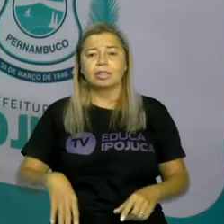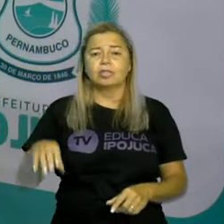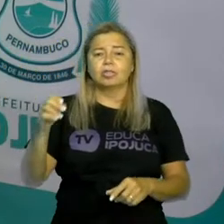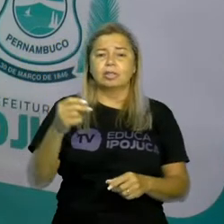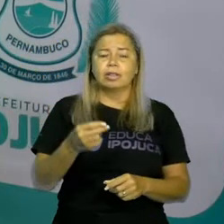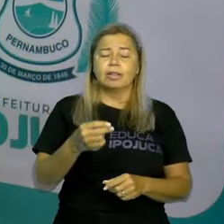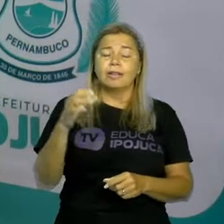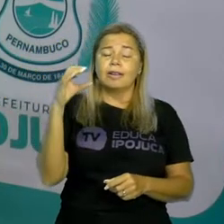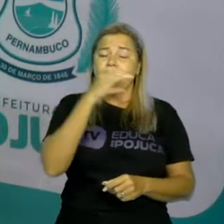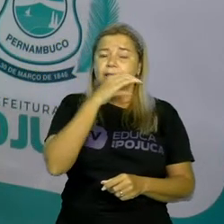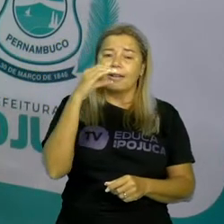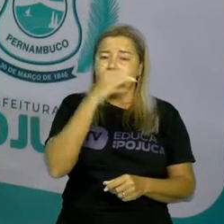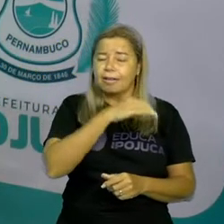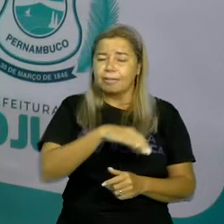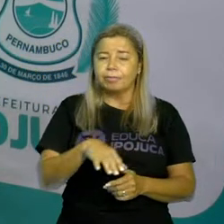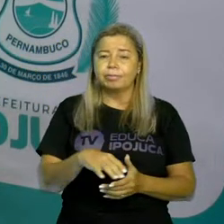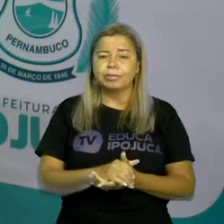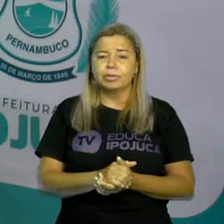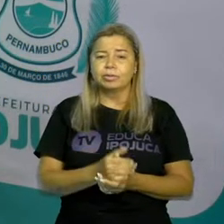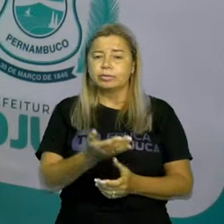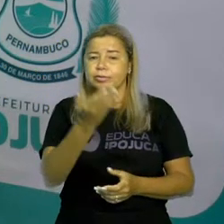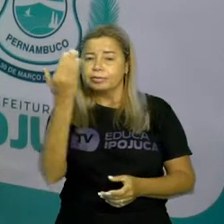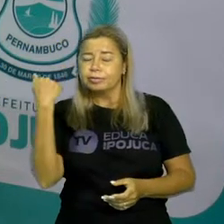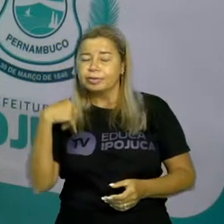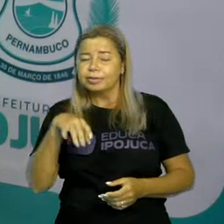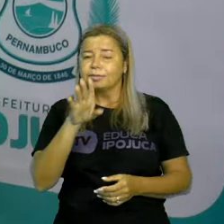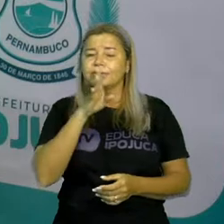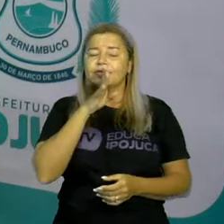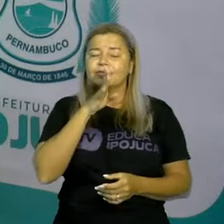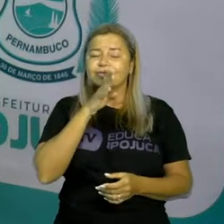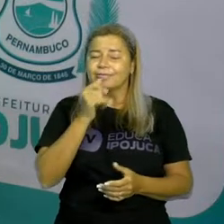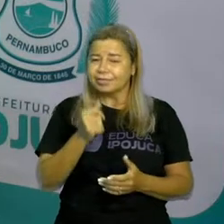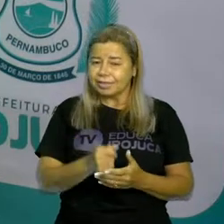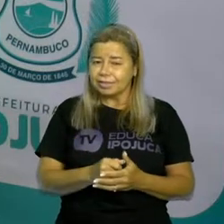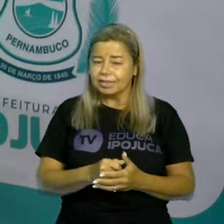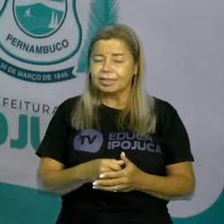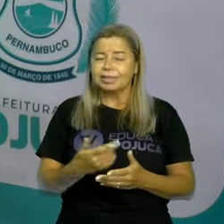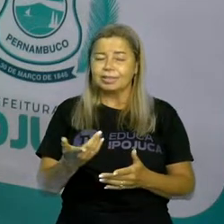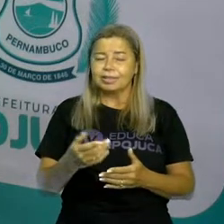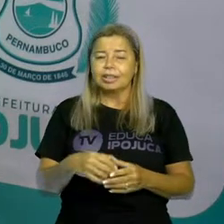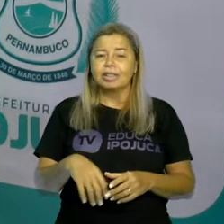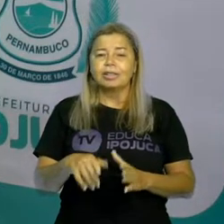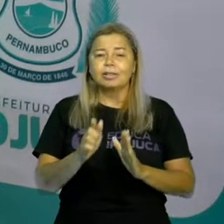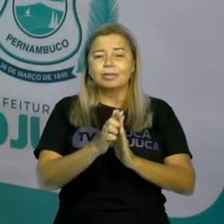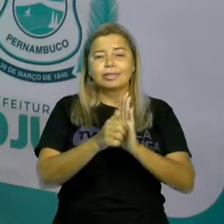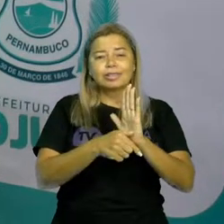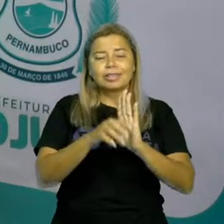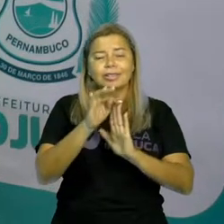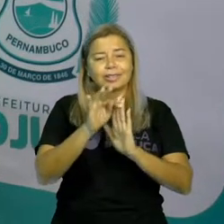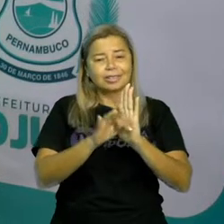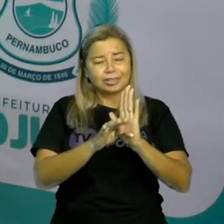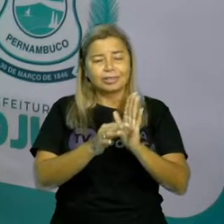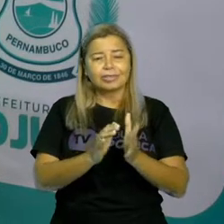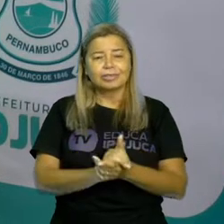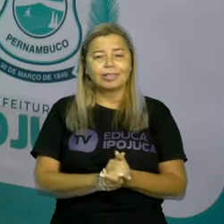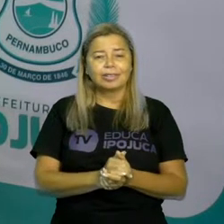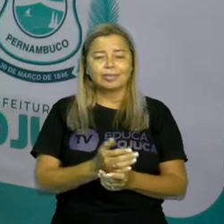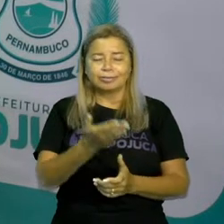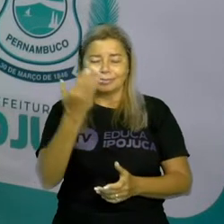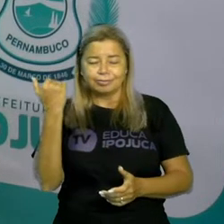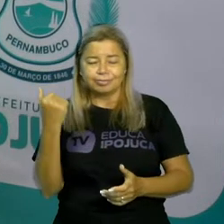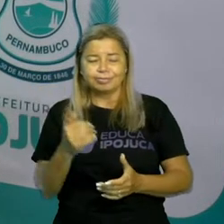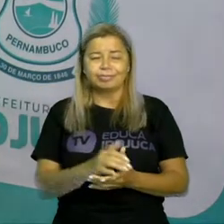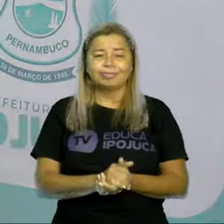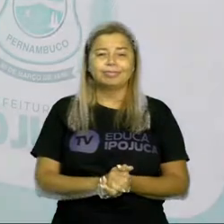Então, vamos lá conhecer esse gênero textual hoje e brincarmos um pouquinho também com a nossa língua.